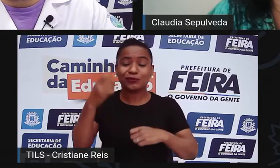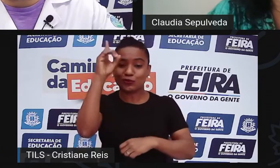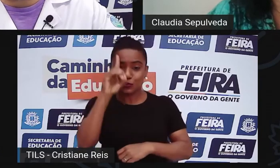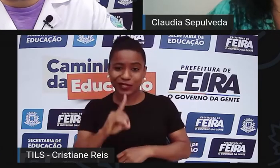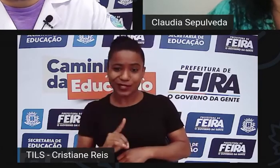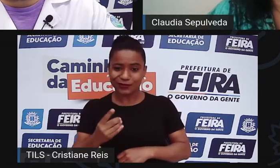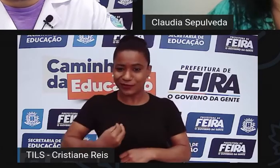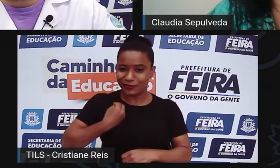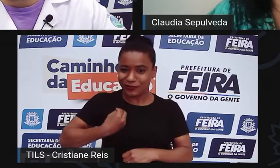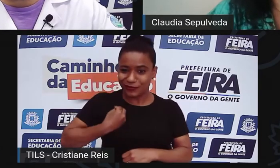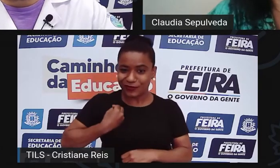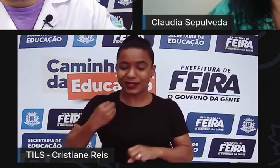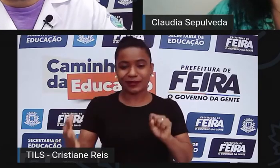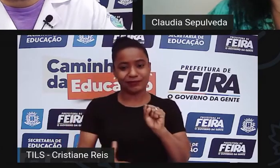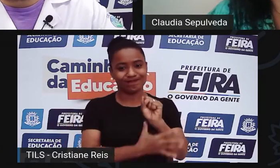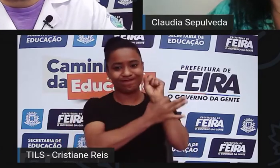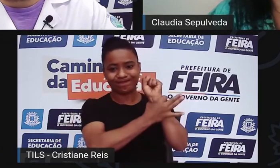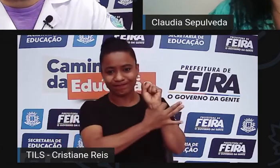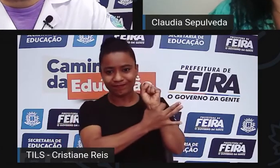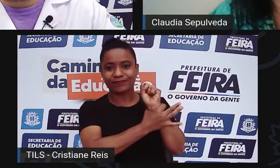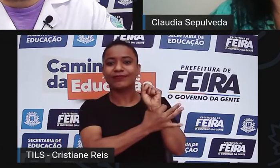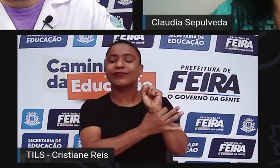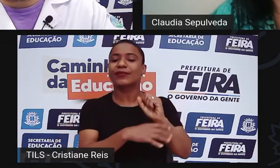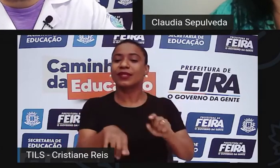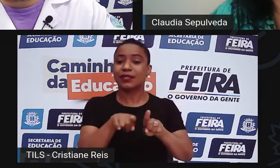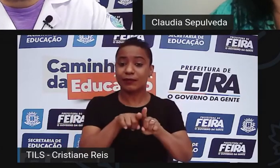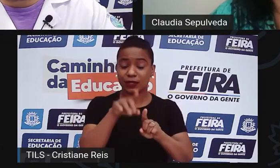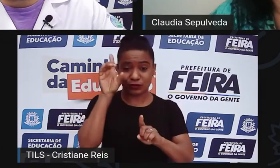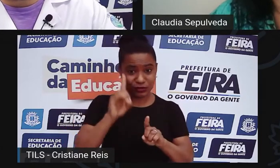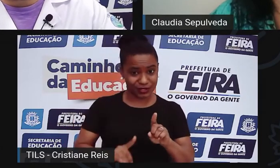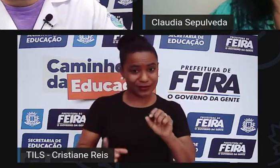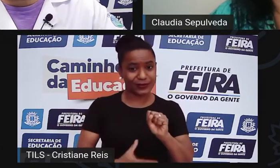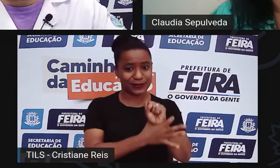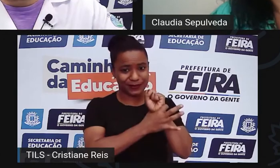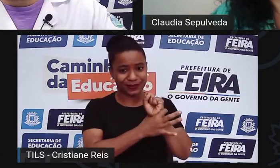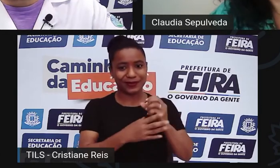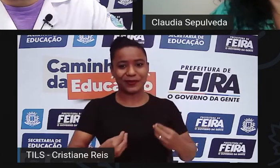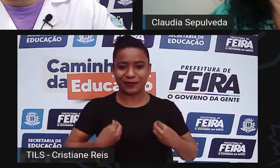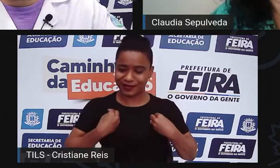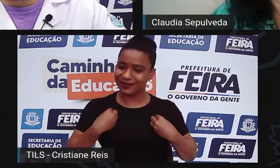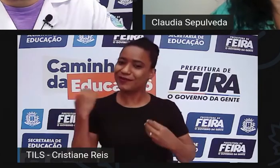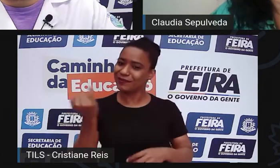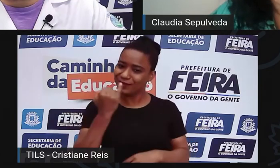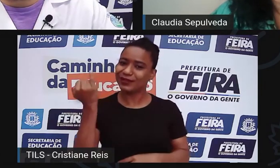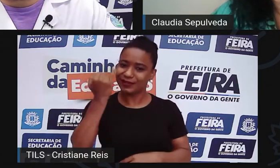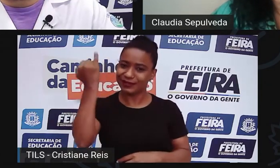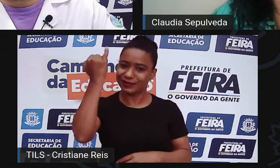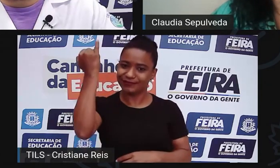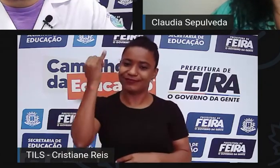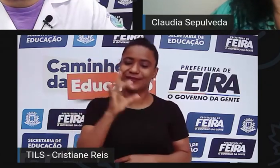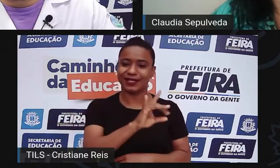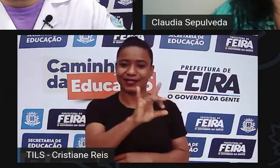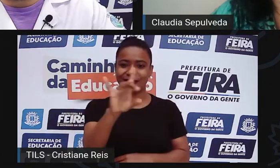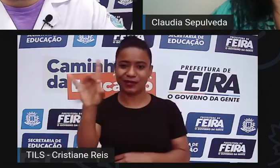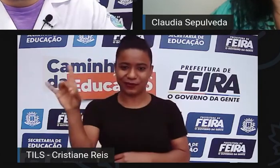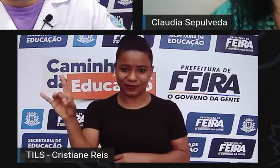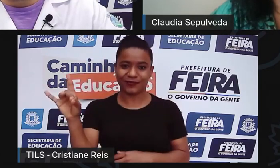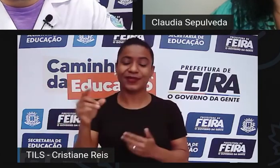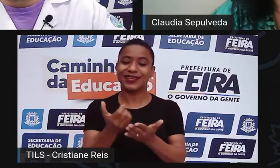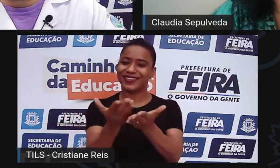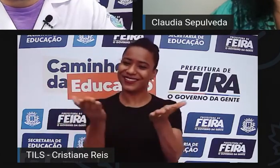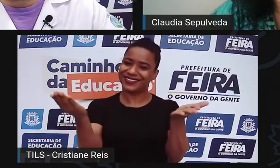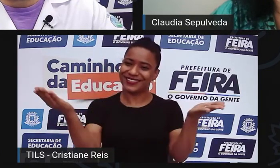de ter seguridade, de ter assegurado os seus direitos humanos. Então, eu diria isso para todos vocês.